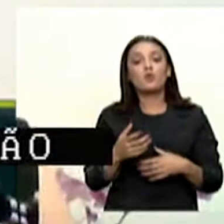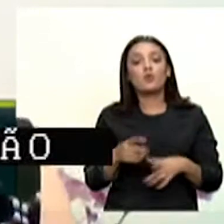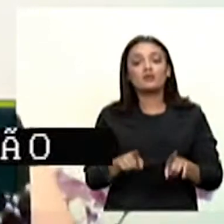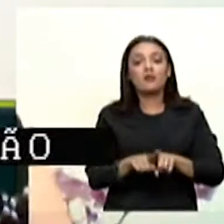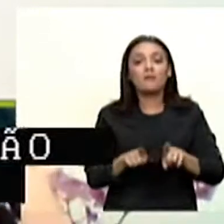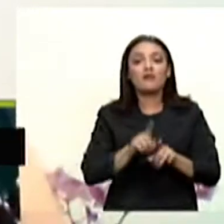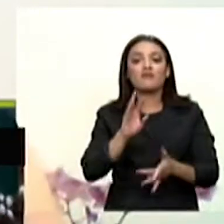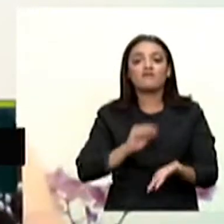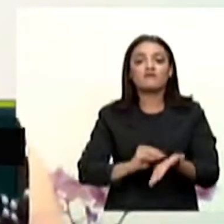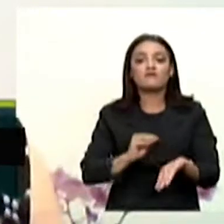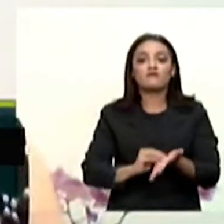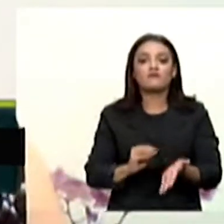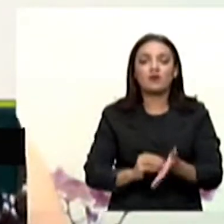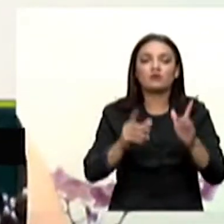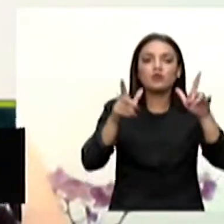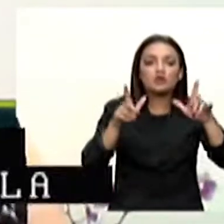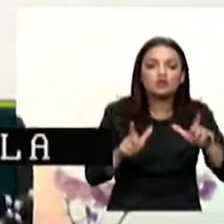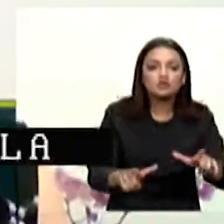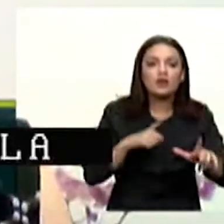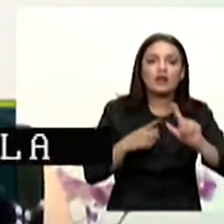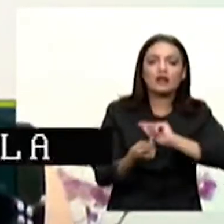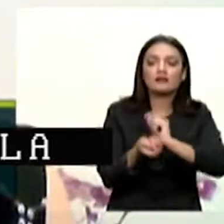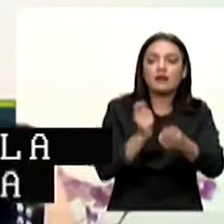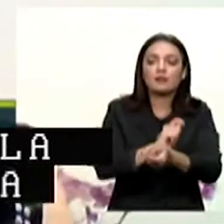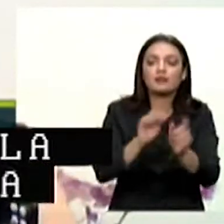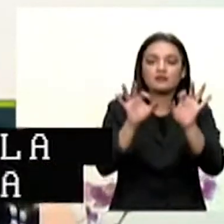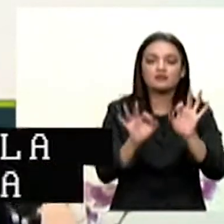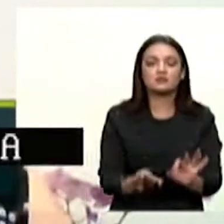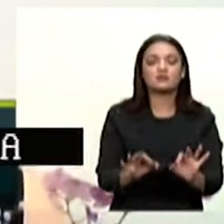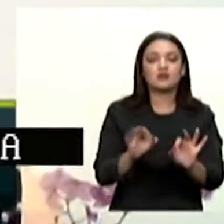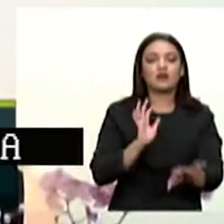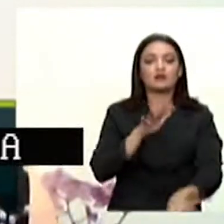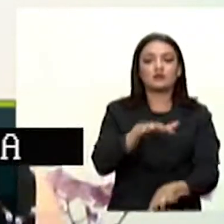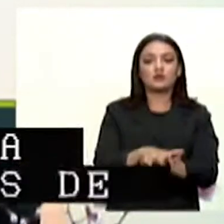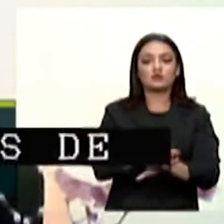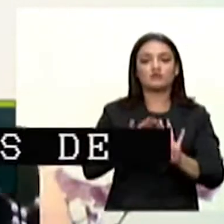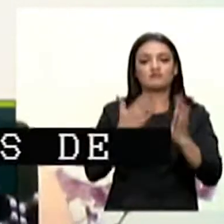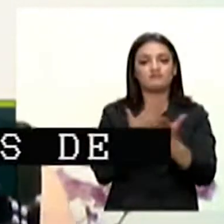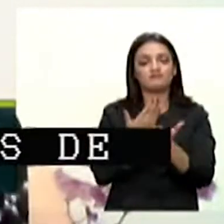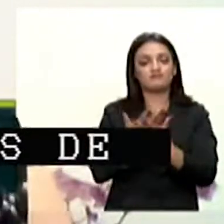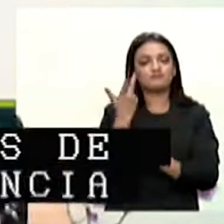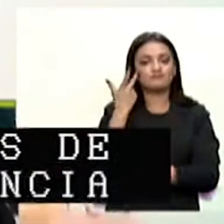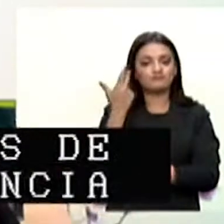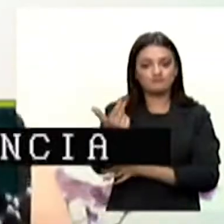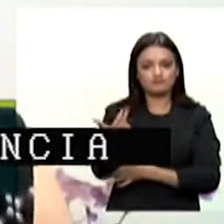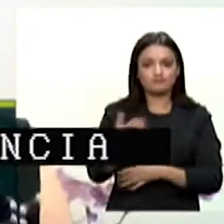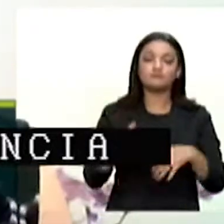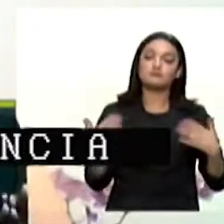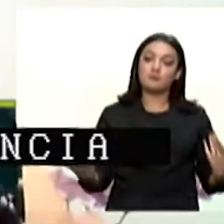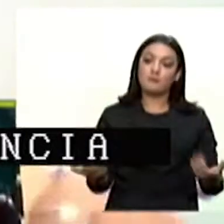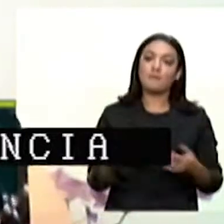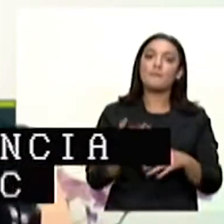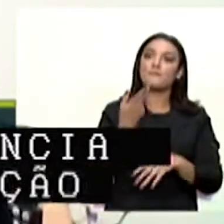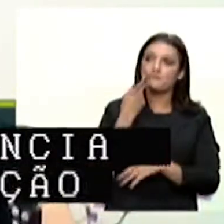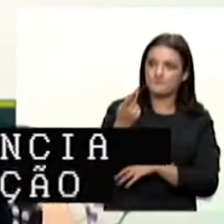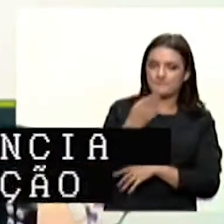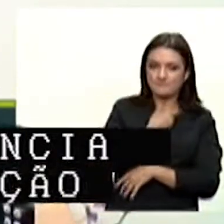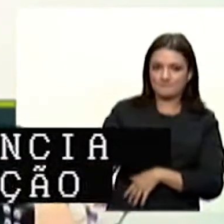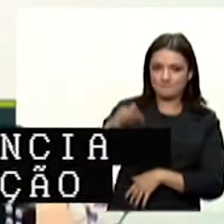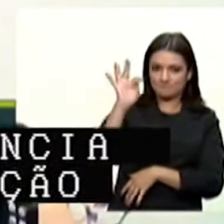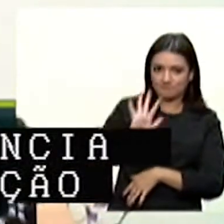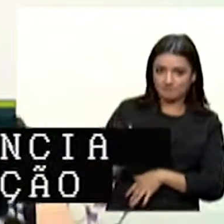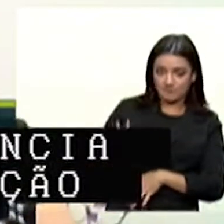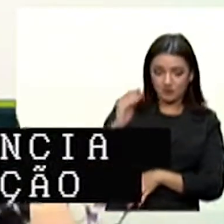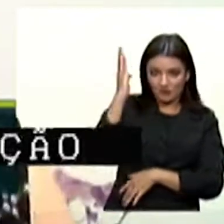à falta de acomodação razoável e de ambientes escolares inclusivos no sistema regular de ensino. Recomendou ao governo brasileiro que fortaleça seus